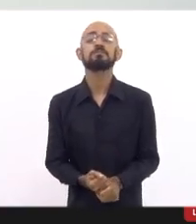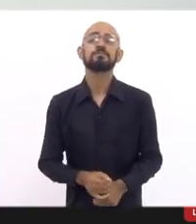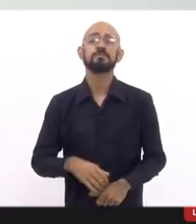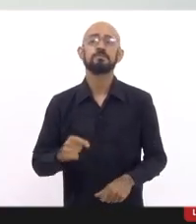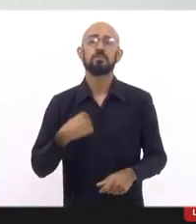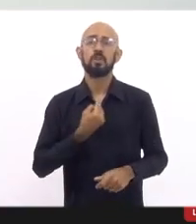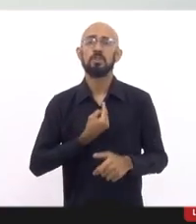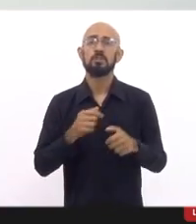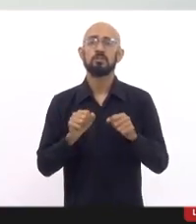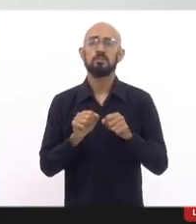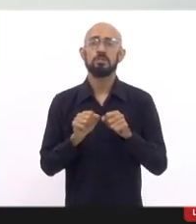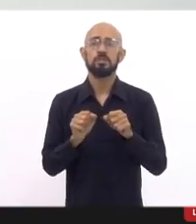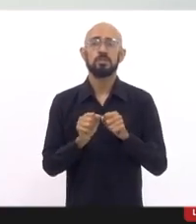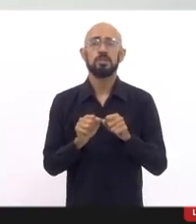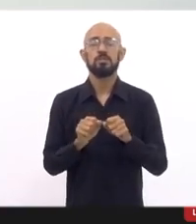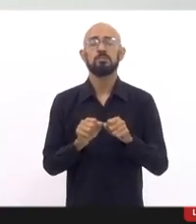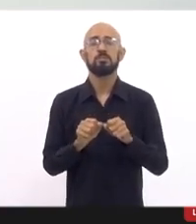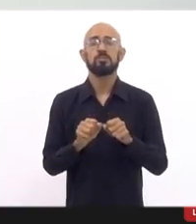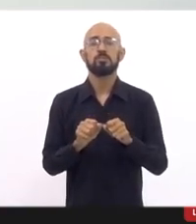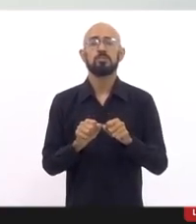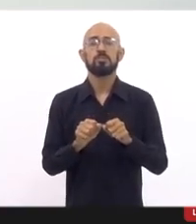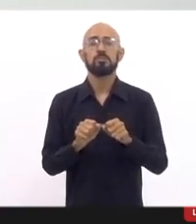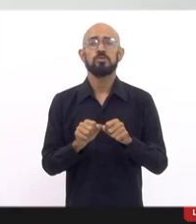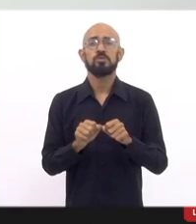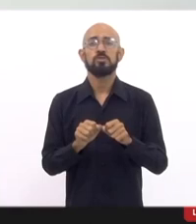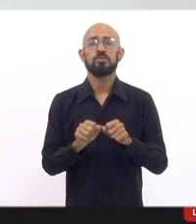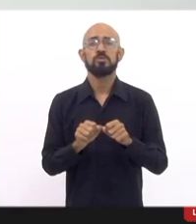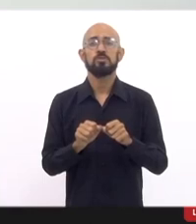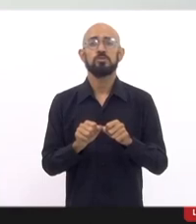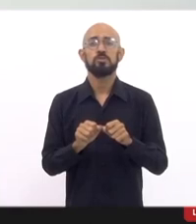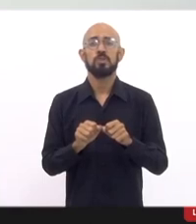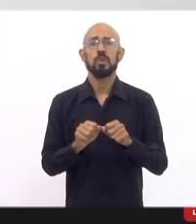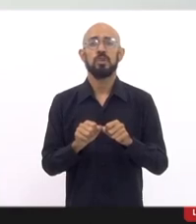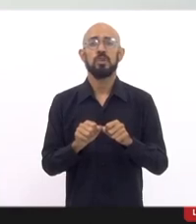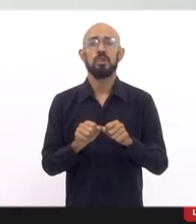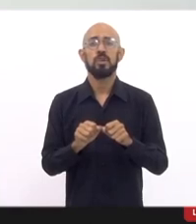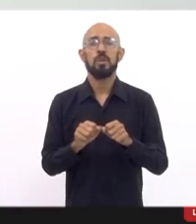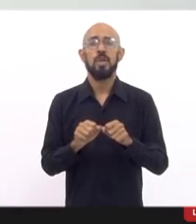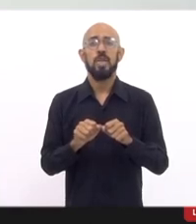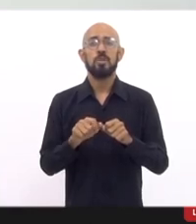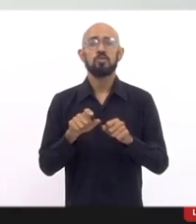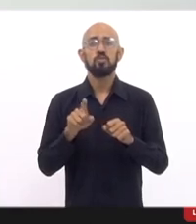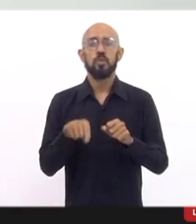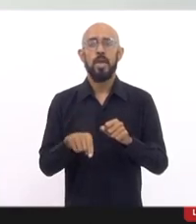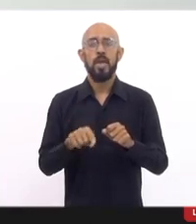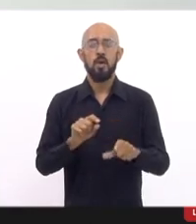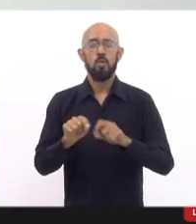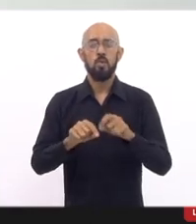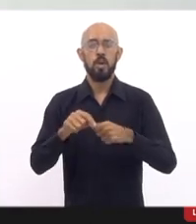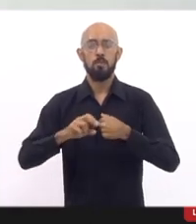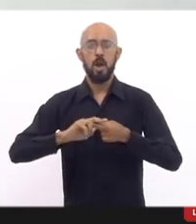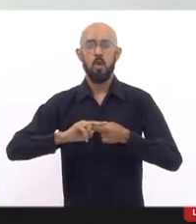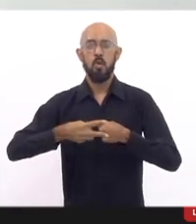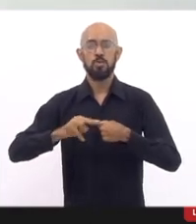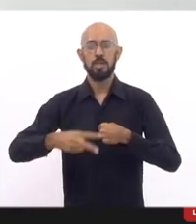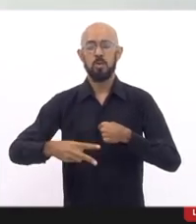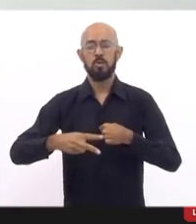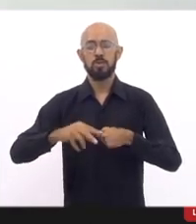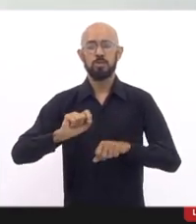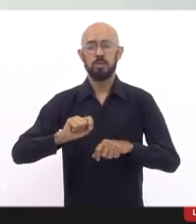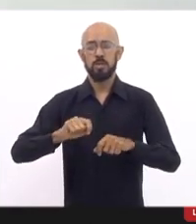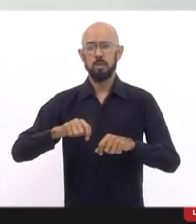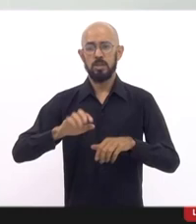fizemos memoriais, e, então, assim, isso é um reflexo desse Estado